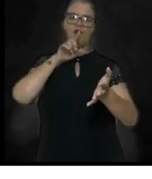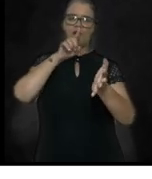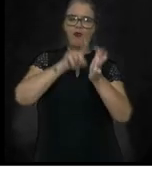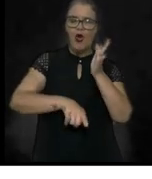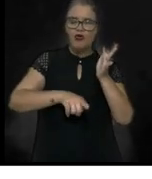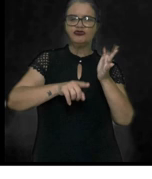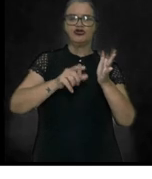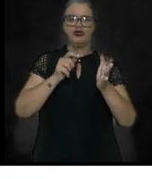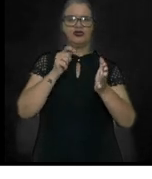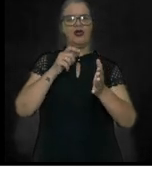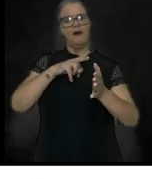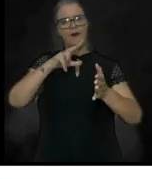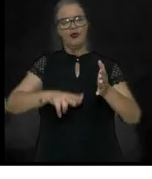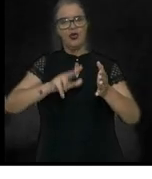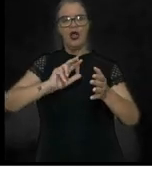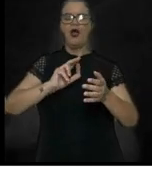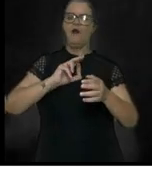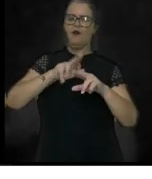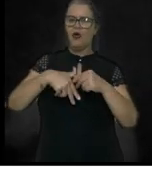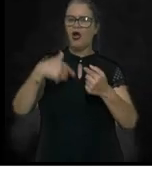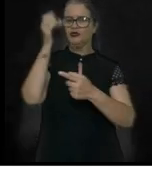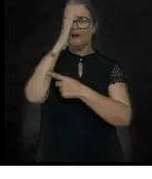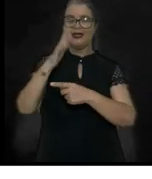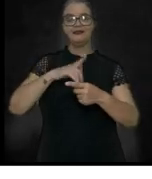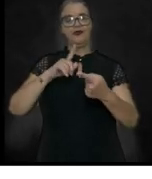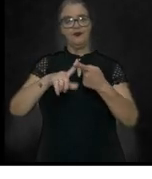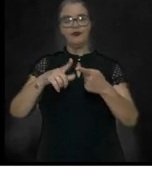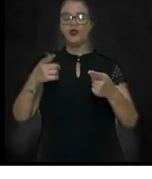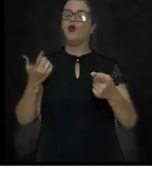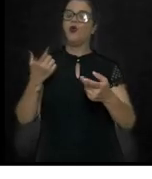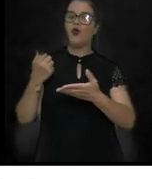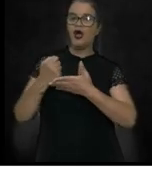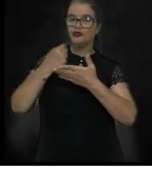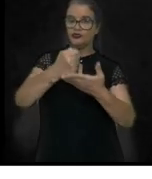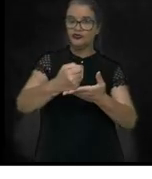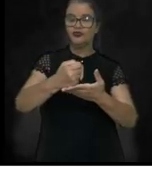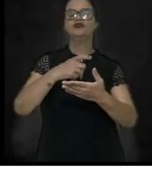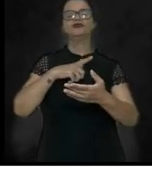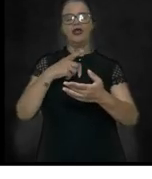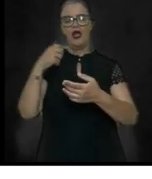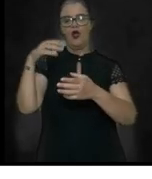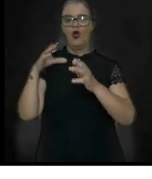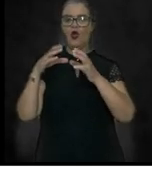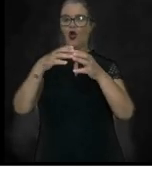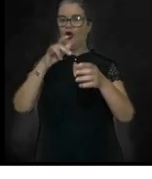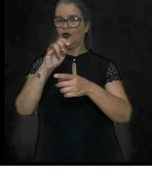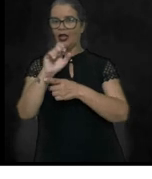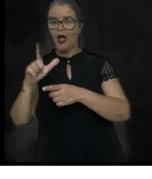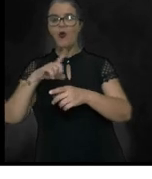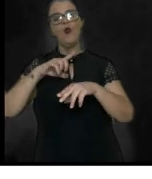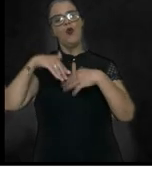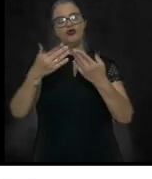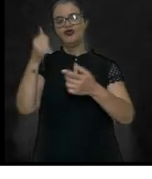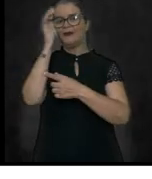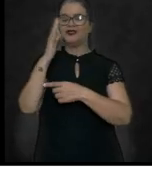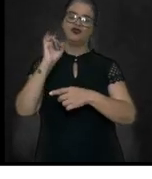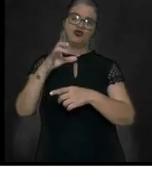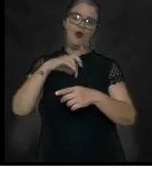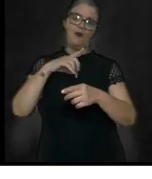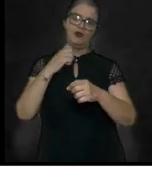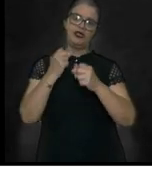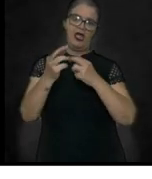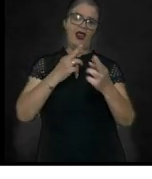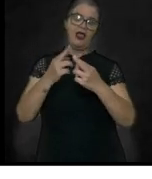pacto colonial, onde o Brasil só podia manter relações comerciais com Portugal, além de ser impedido de